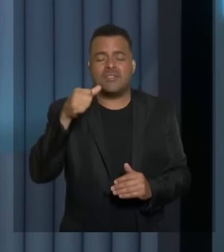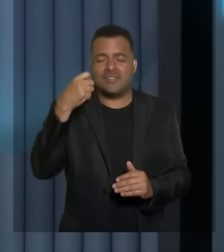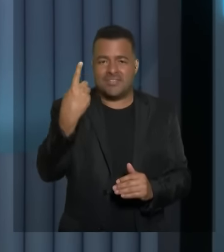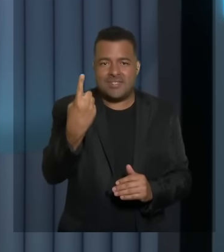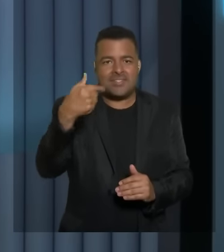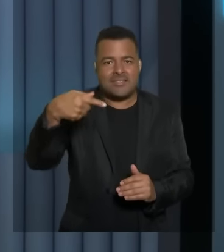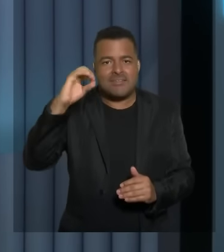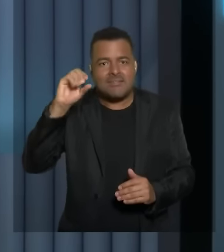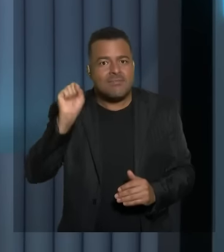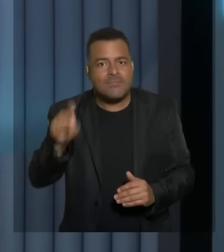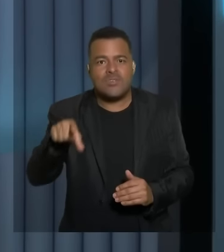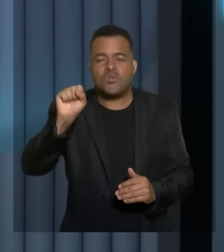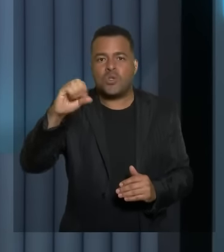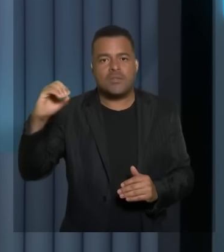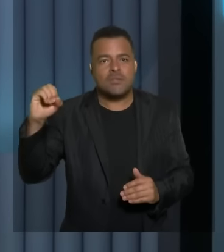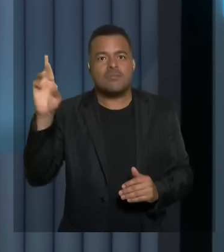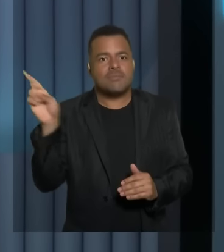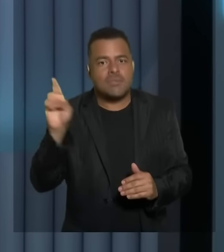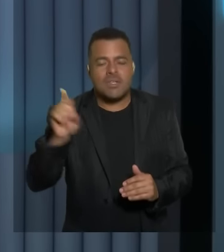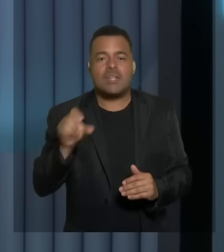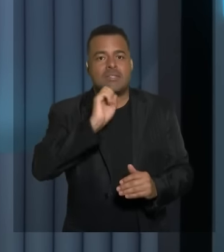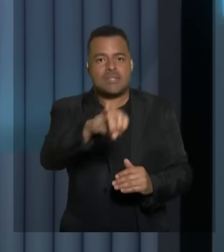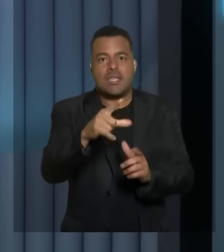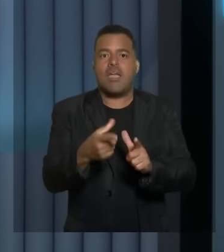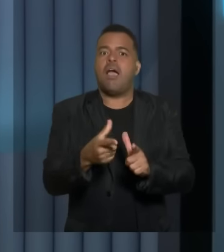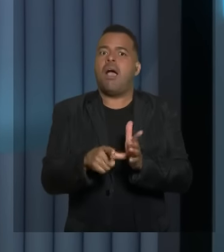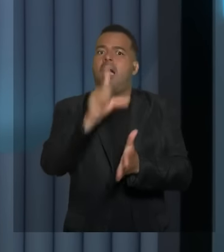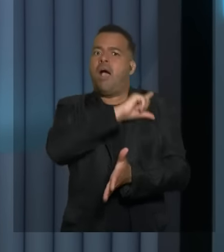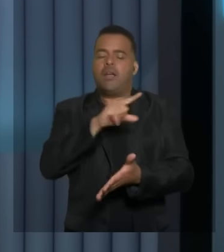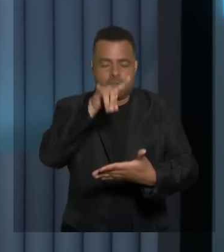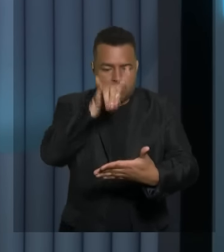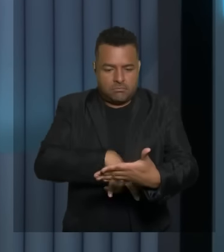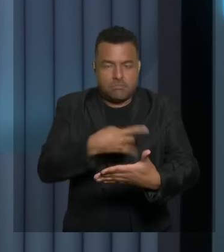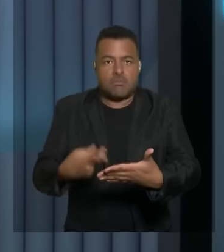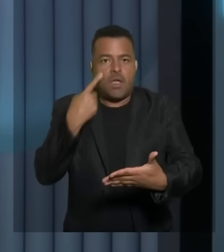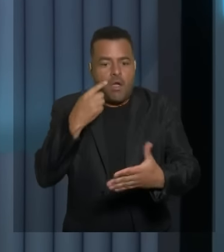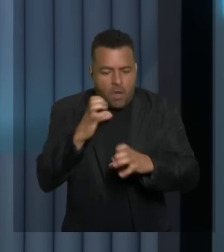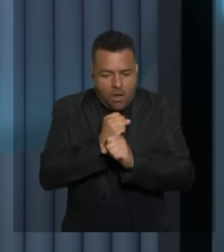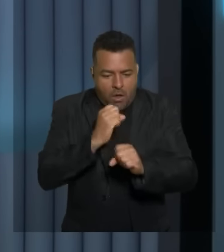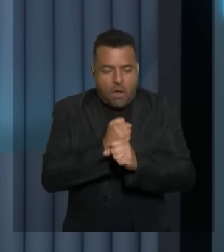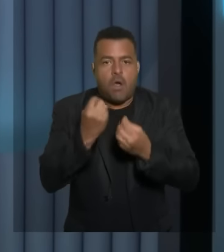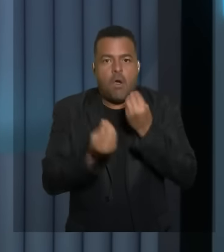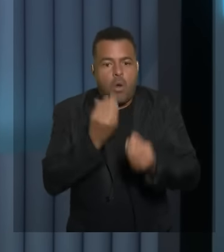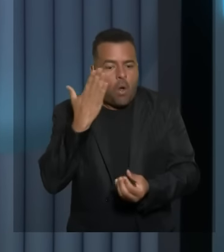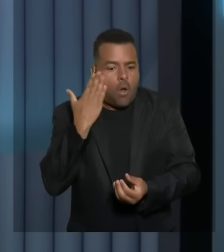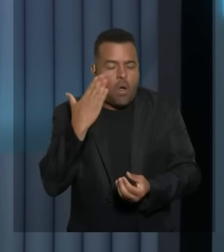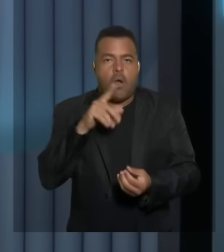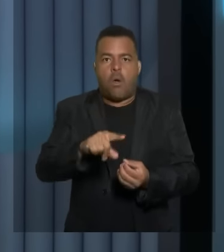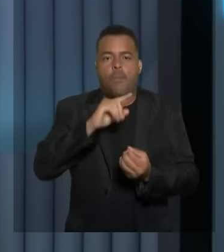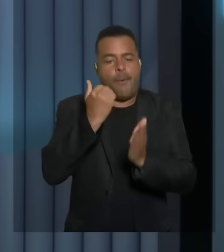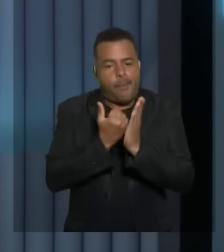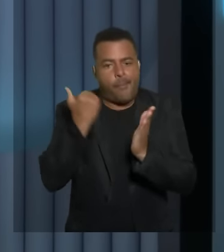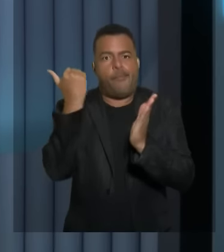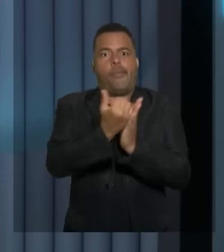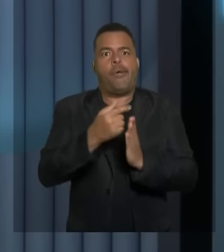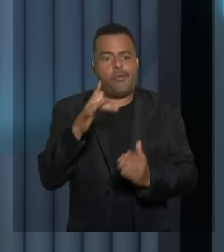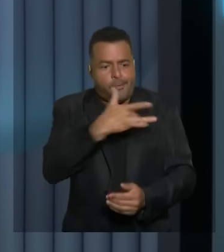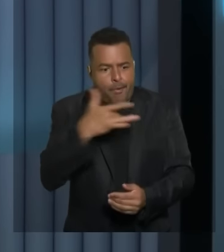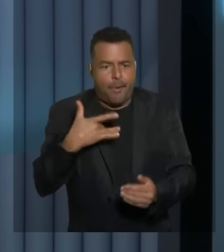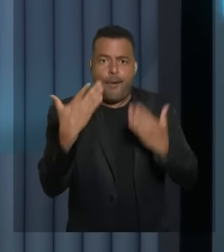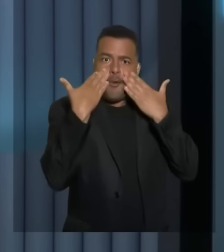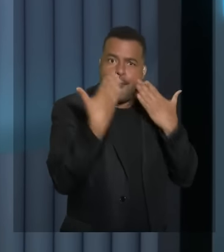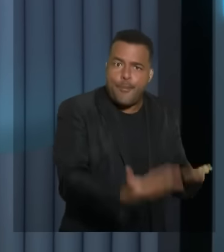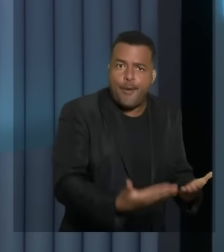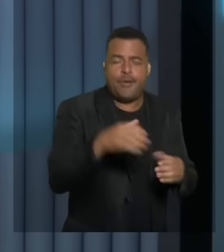se a senhora tivesse feito uma licitação e observado o preço médio que é cobrado o que a vitória da conquista está vivendo na saúde está